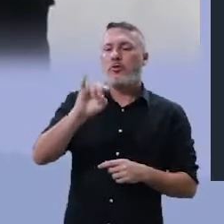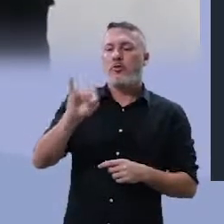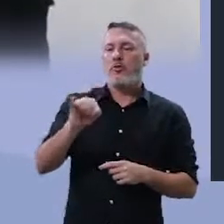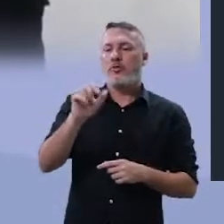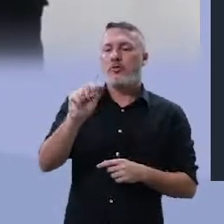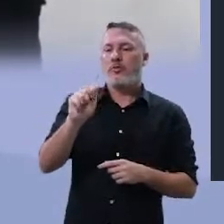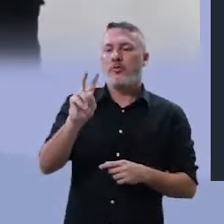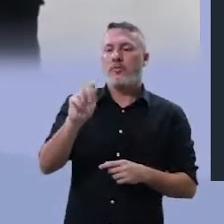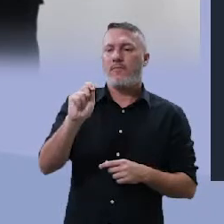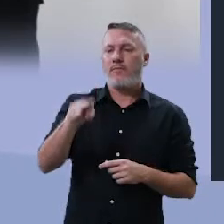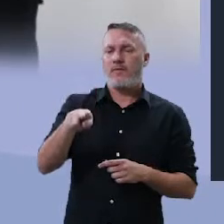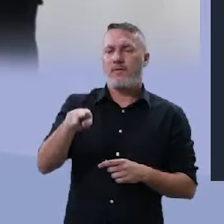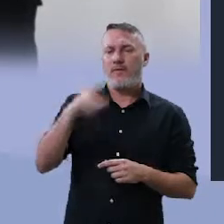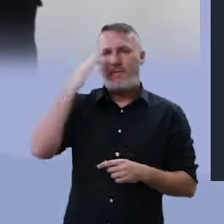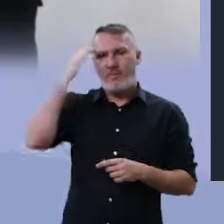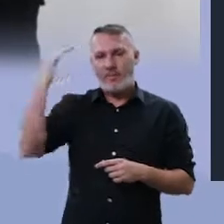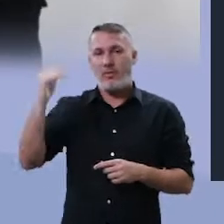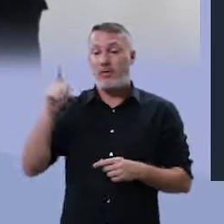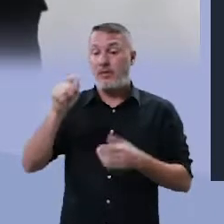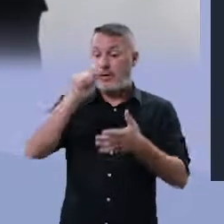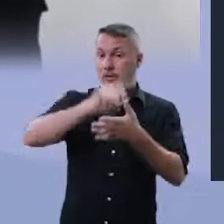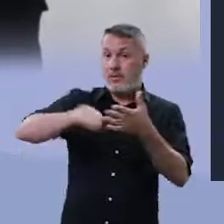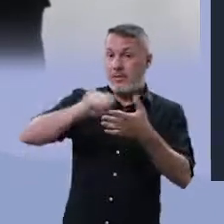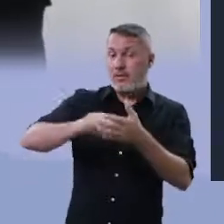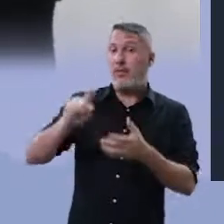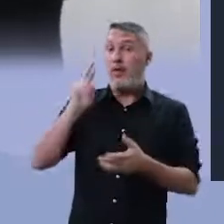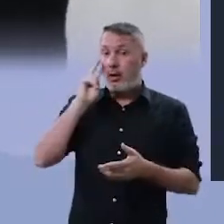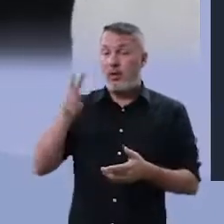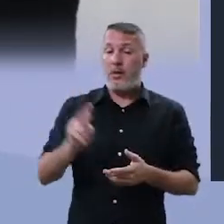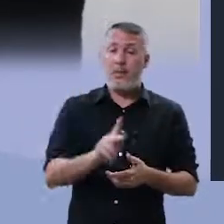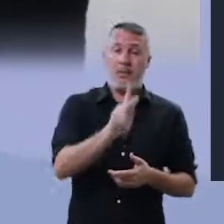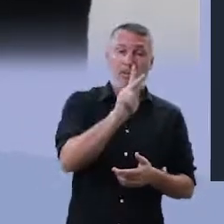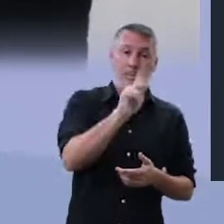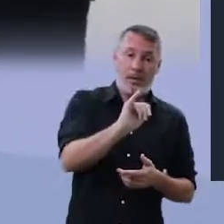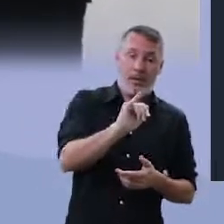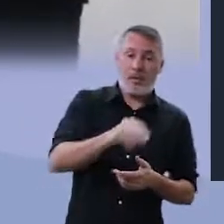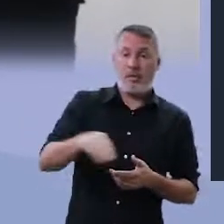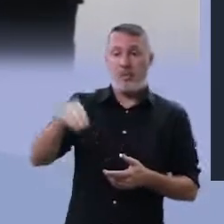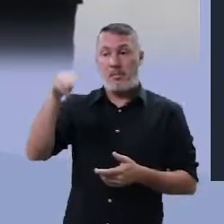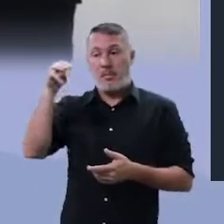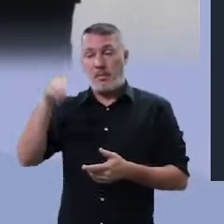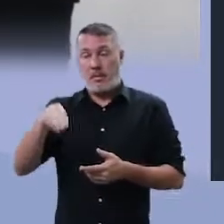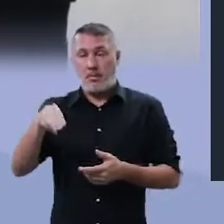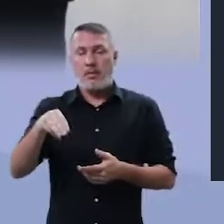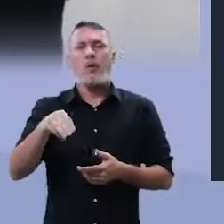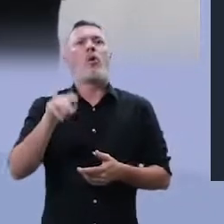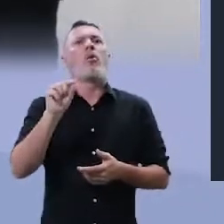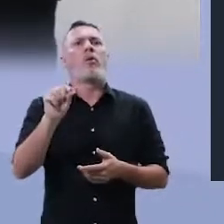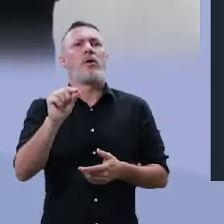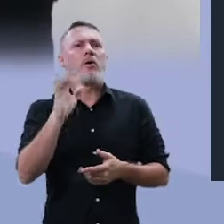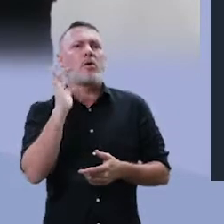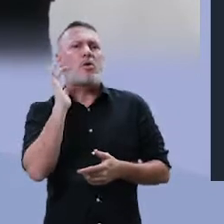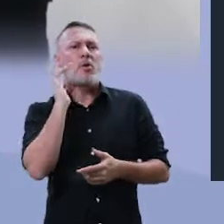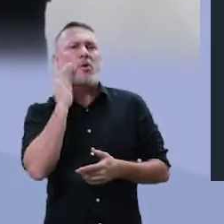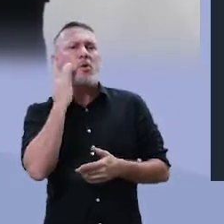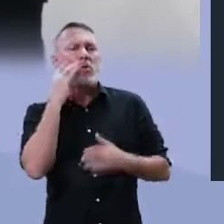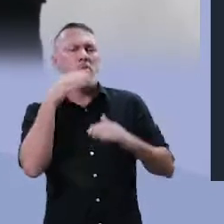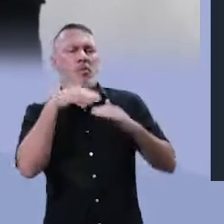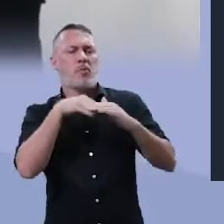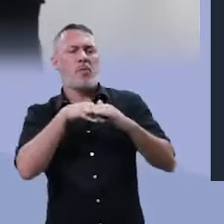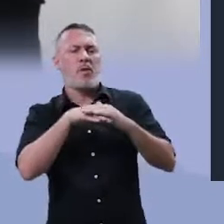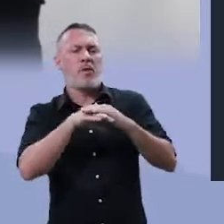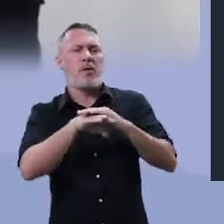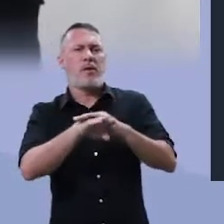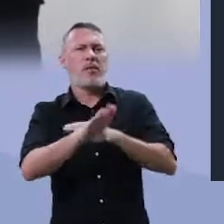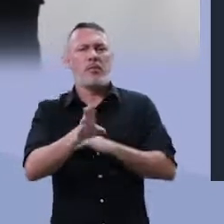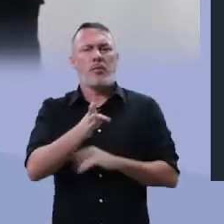nos descreve pai e mãe. E ele diz, pai e mãe, ouro de mina, coração,